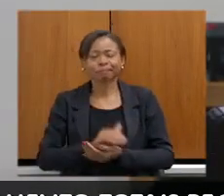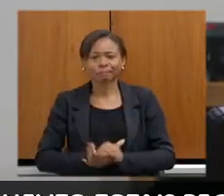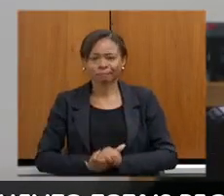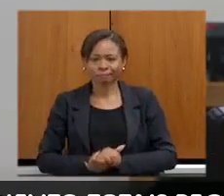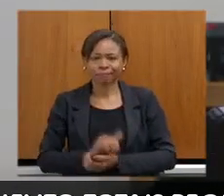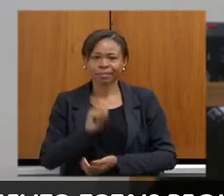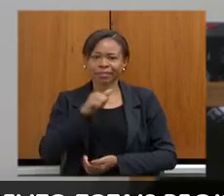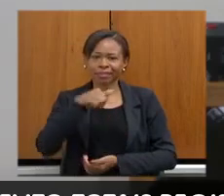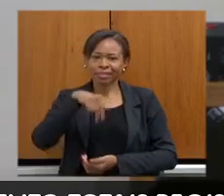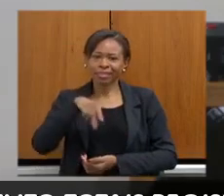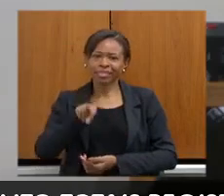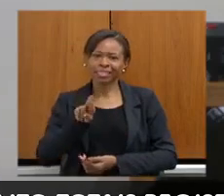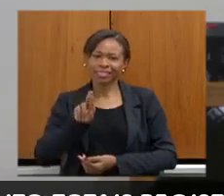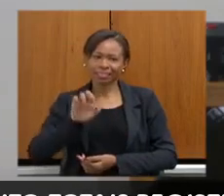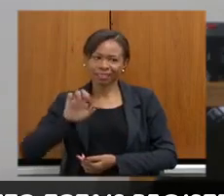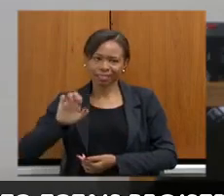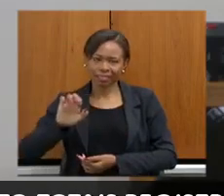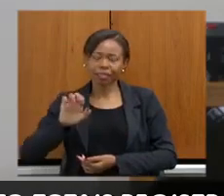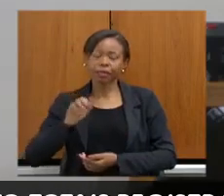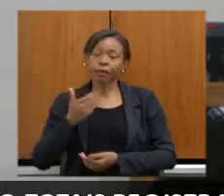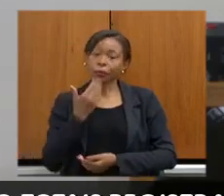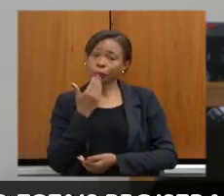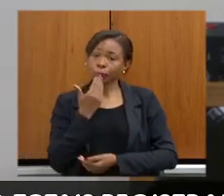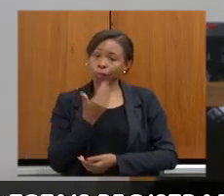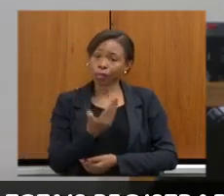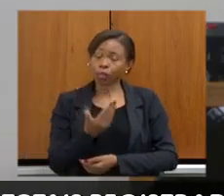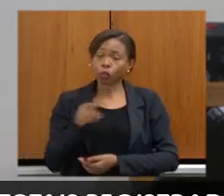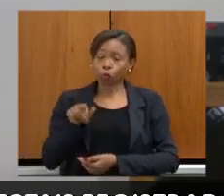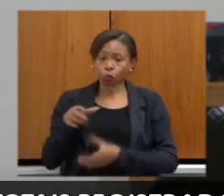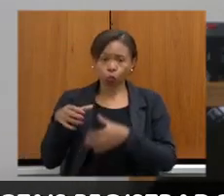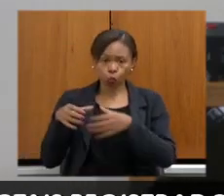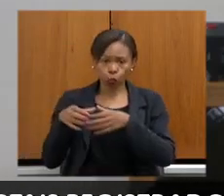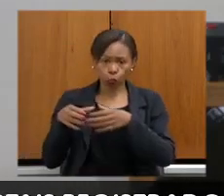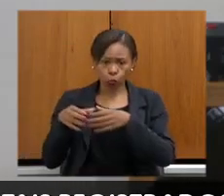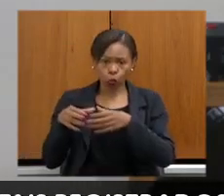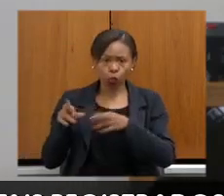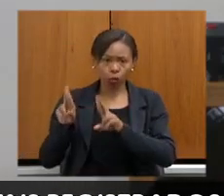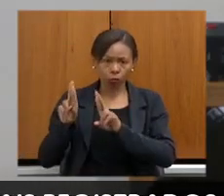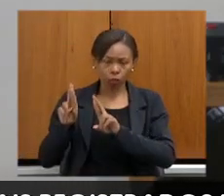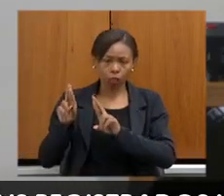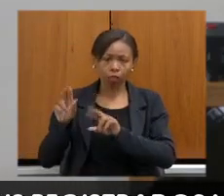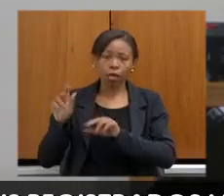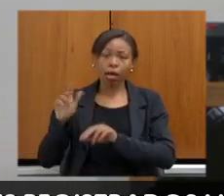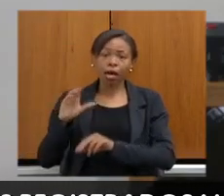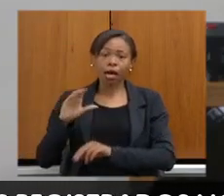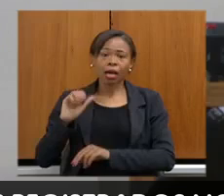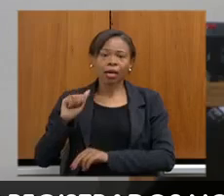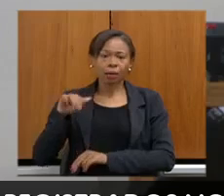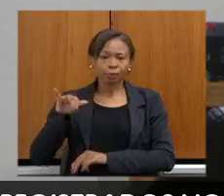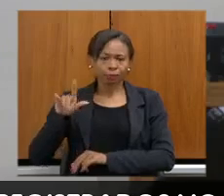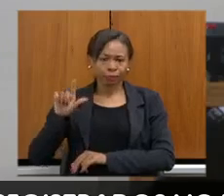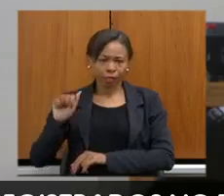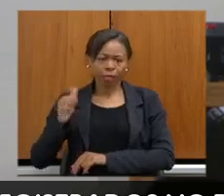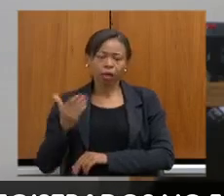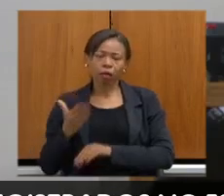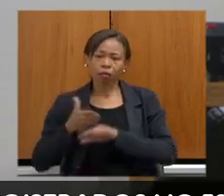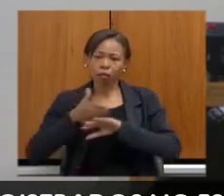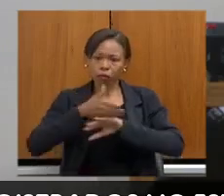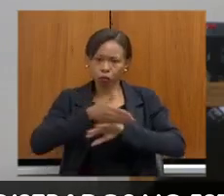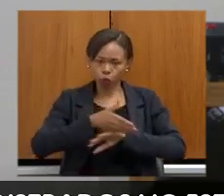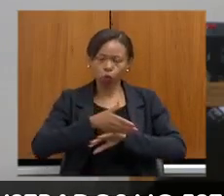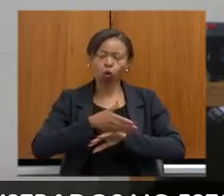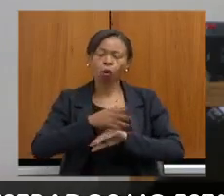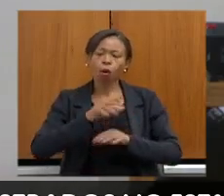senhor André. Eu peço para que a assessorinha de contato, a Camila, vai até o senhor para poder